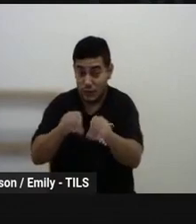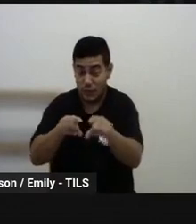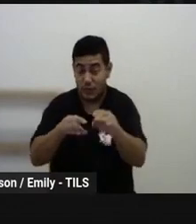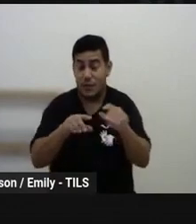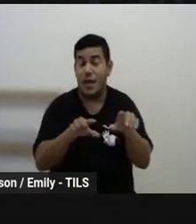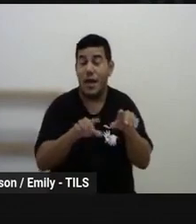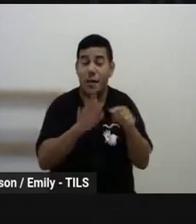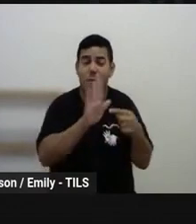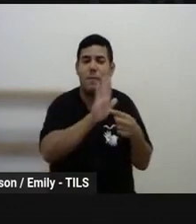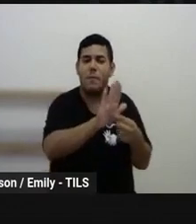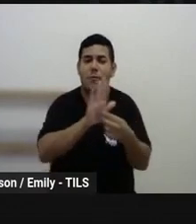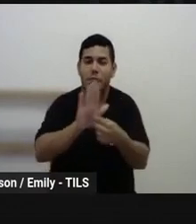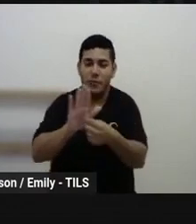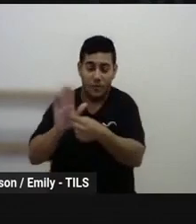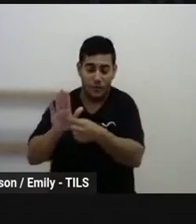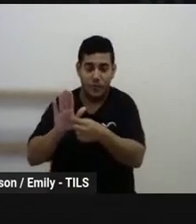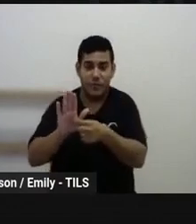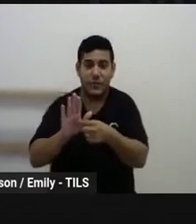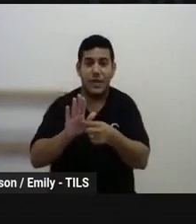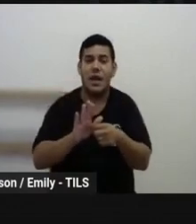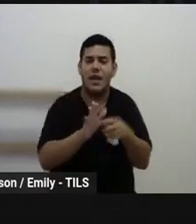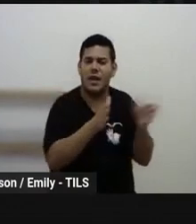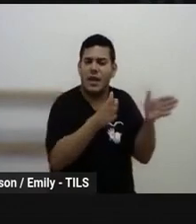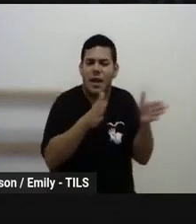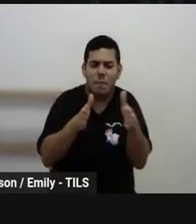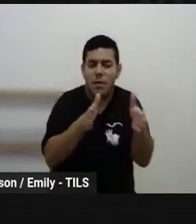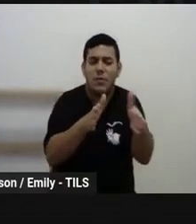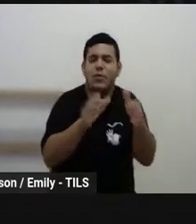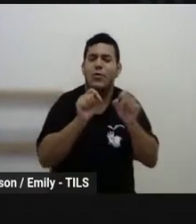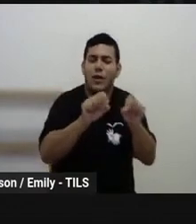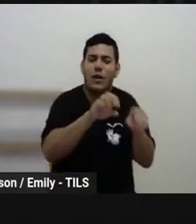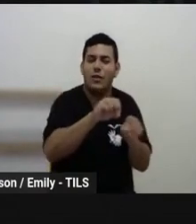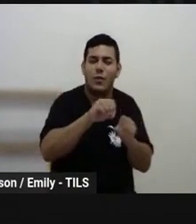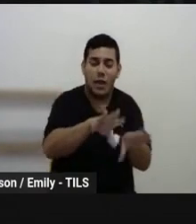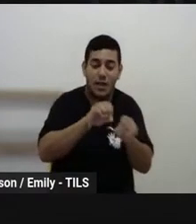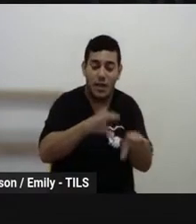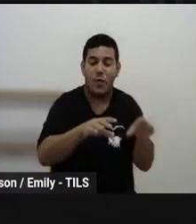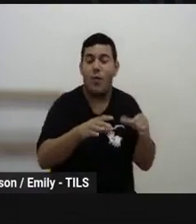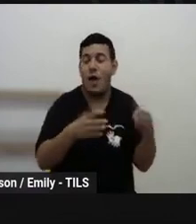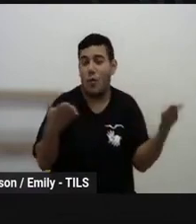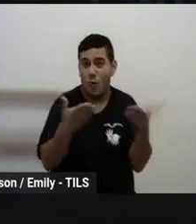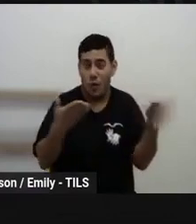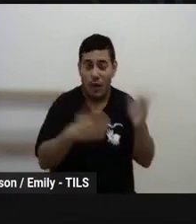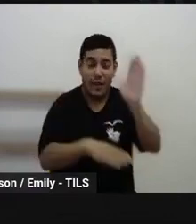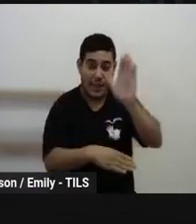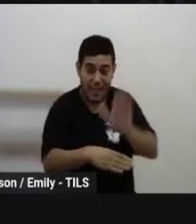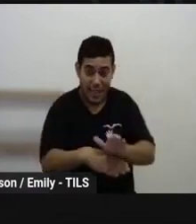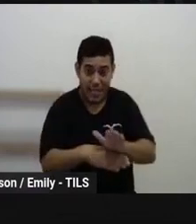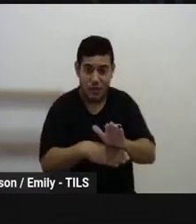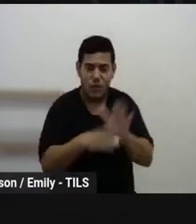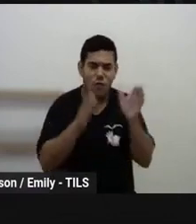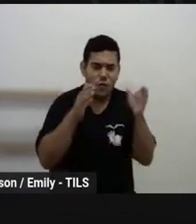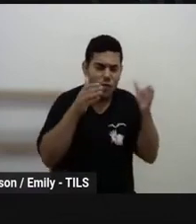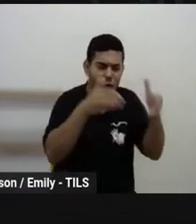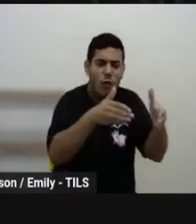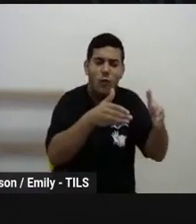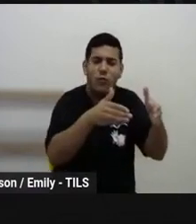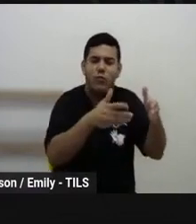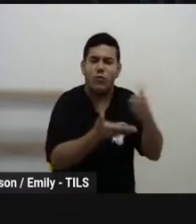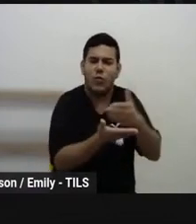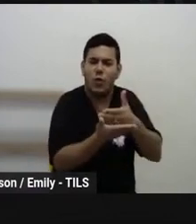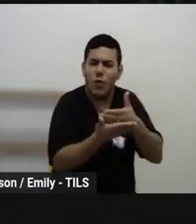todos o programa Caminhos de Educação, parte 2, com foco nos anos iniciais.